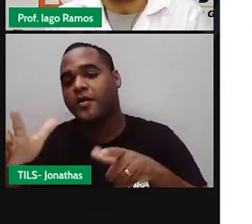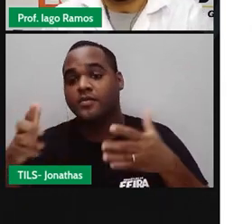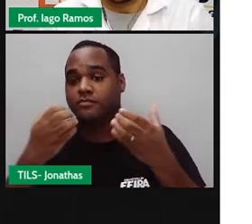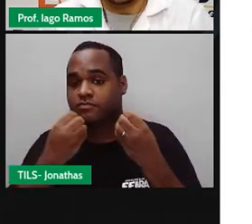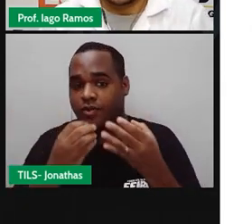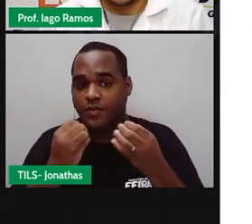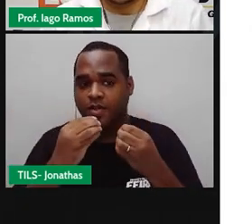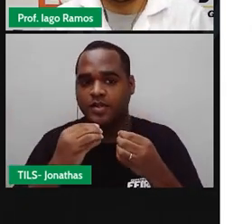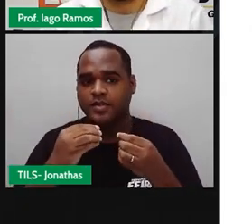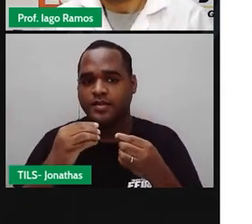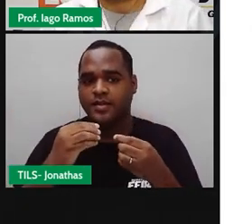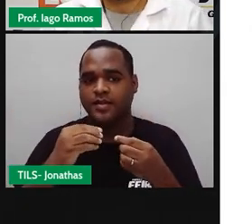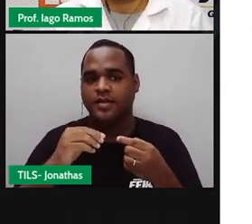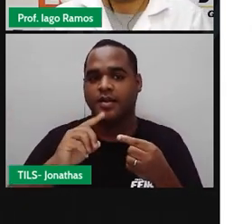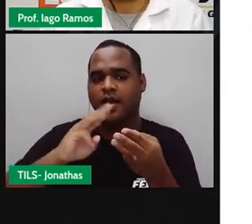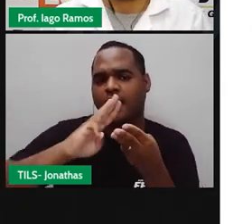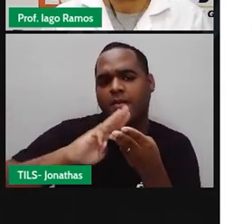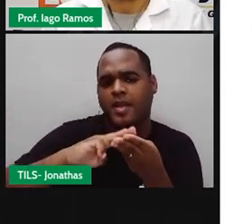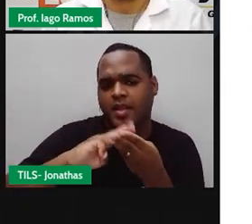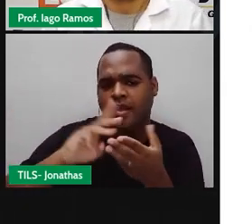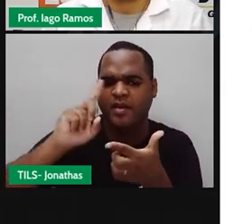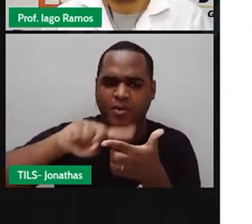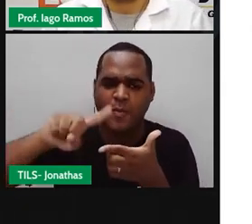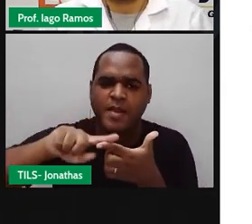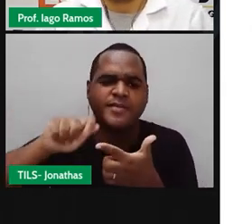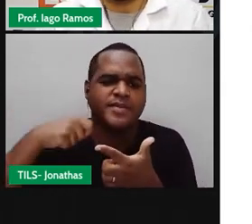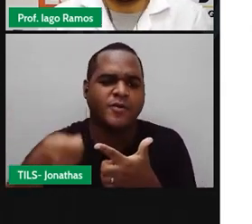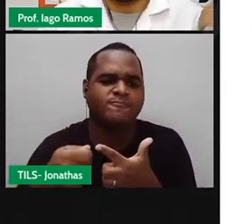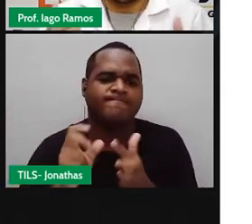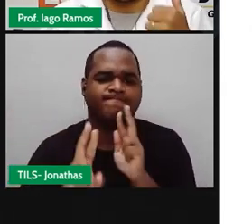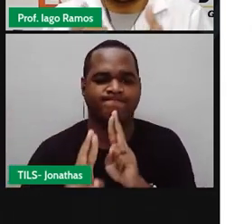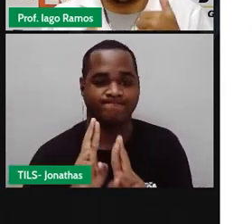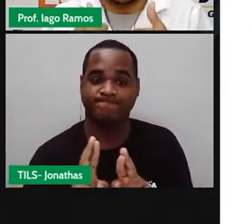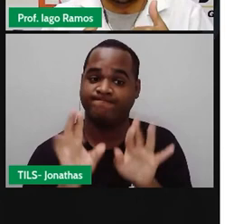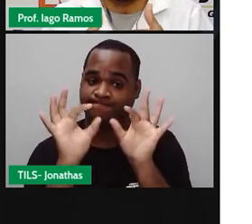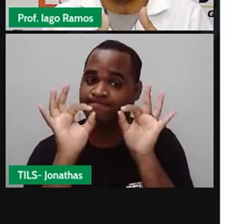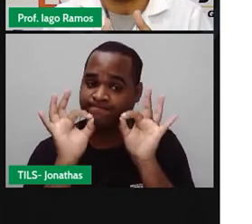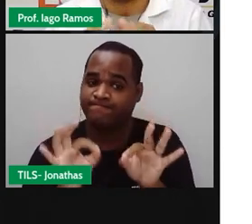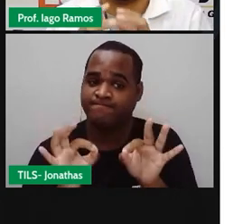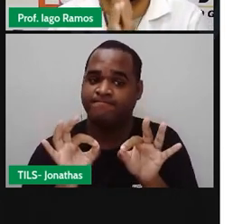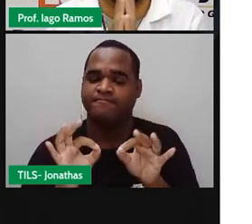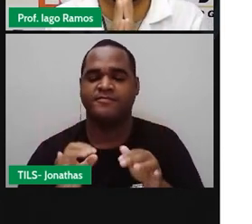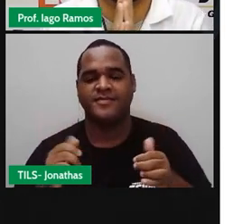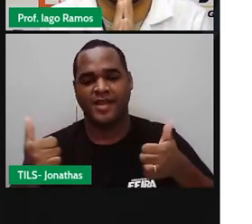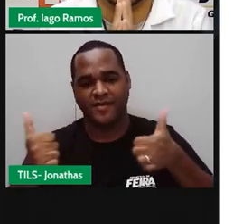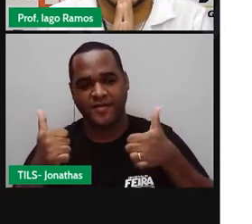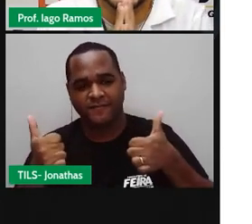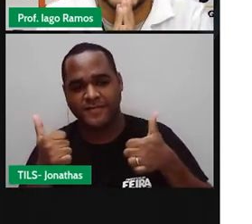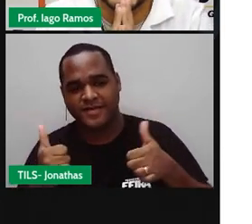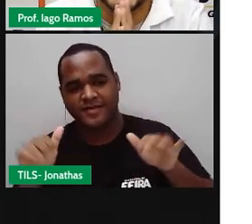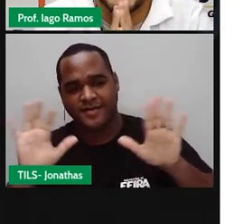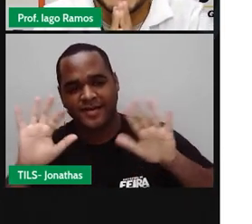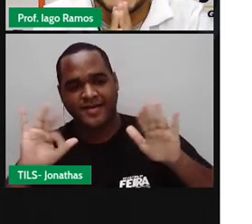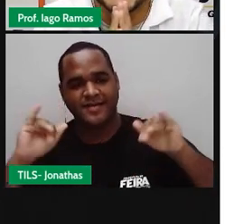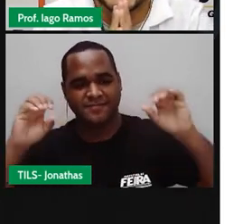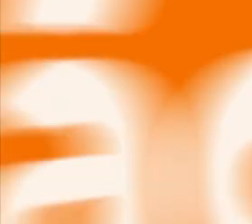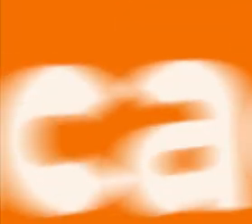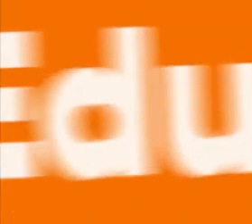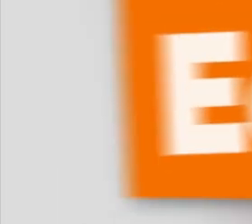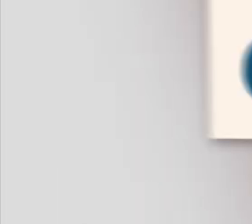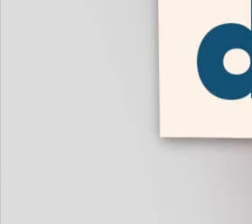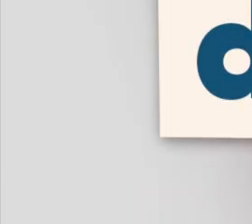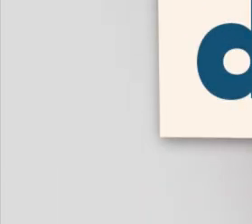recado, não esquece, matemática não é problema, matemática é solução. Beleza? Valeu? Até mais.